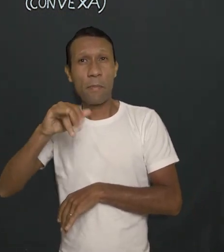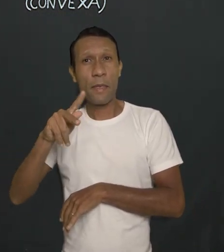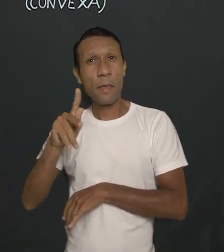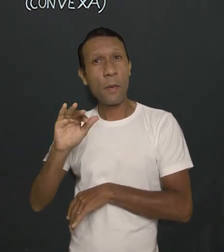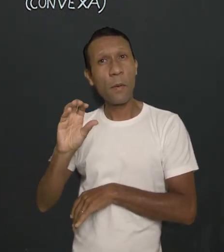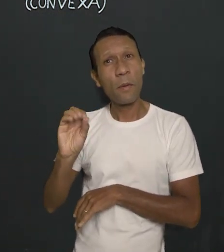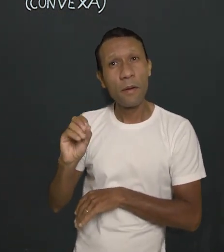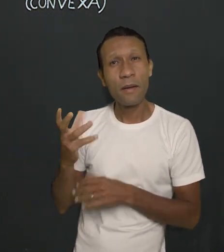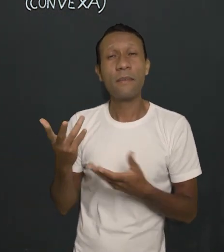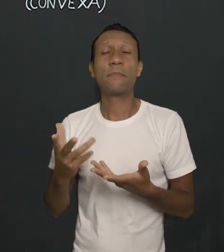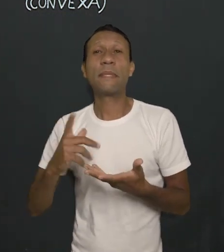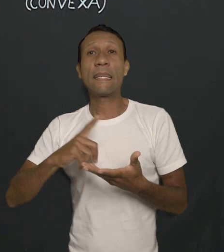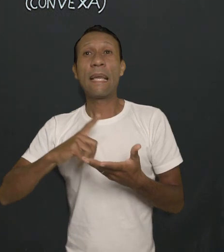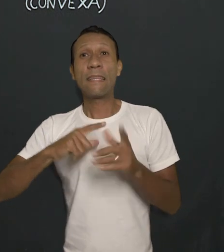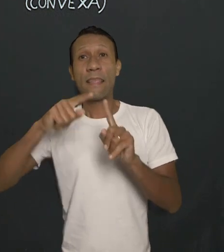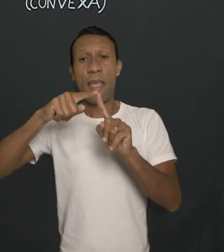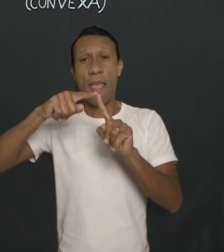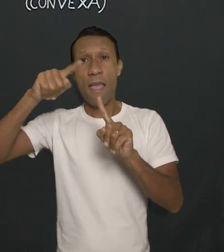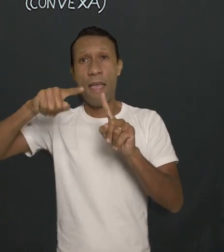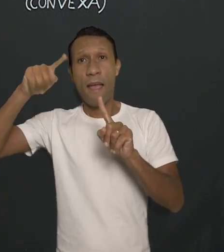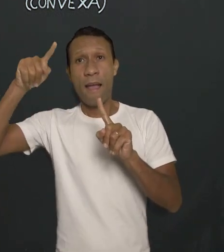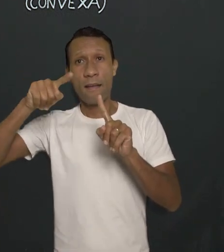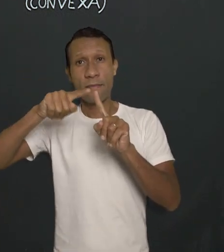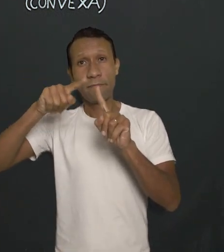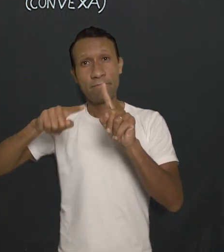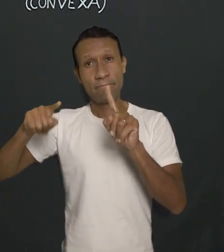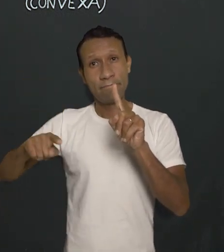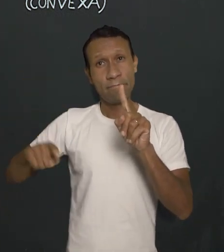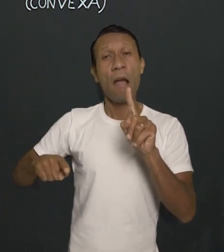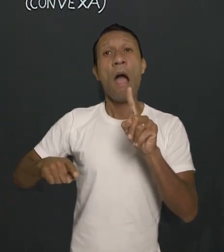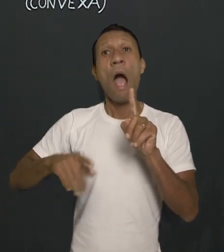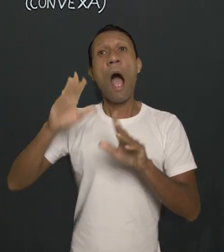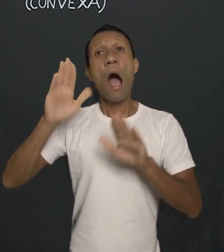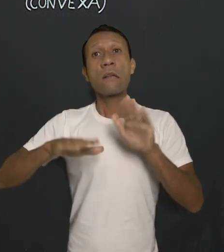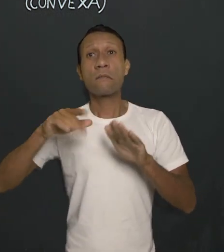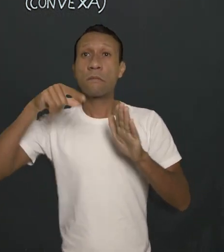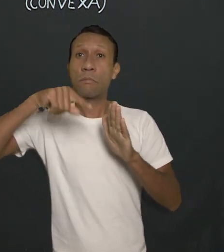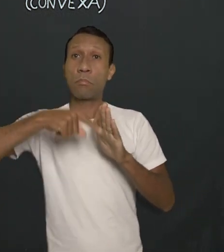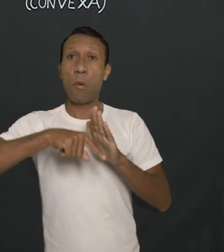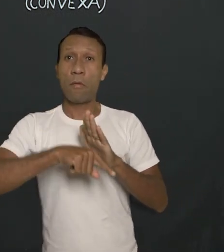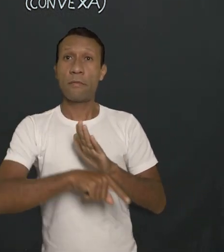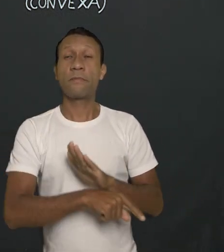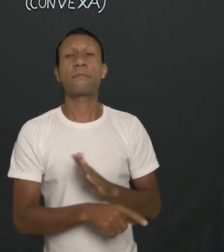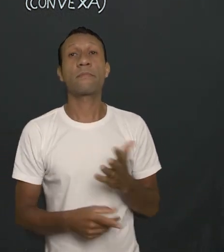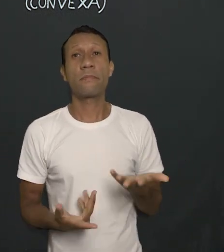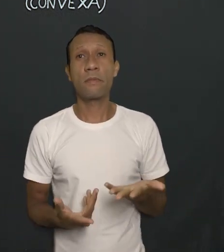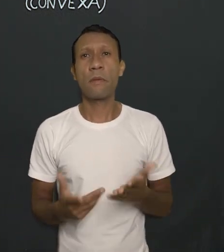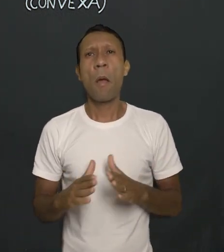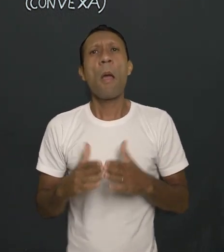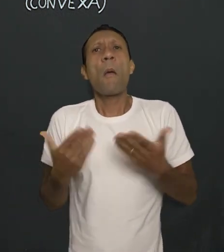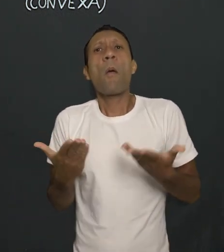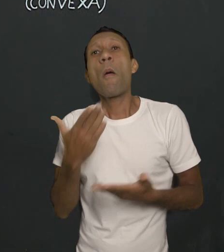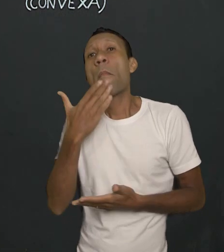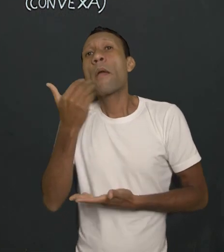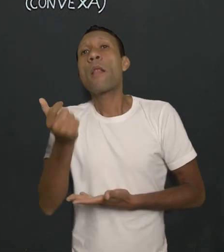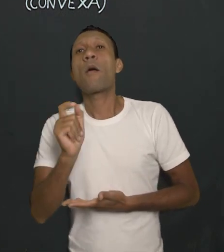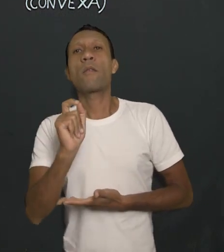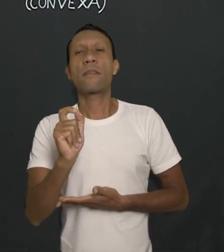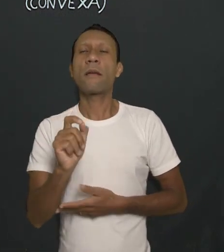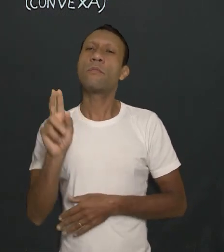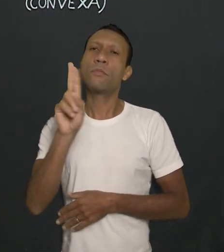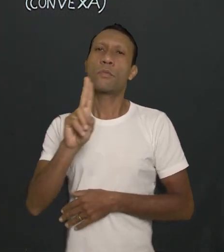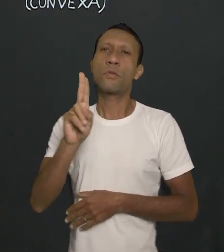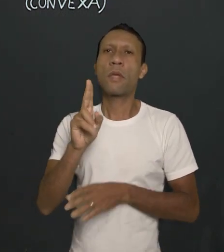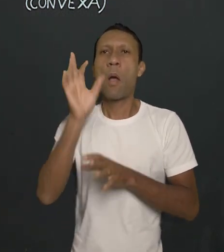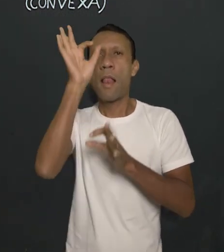falando. Existem graus de miopia. Alguns a dificuldade é muito severa e outros ela vai ser mediana. E qual o caminho? O